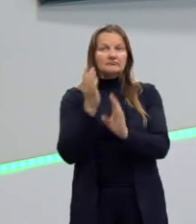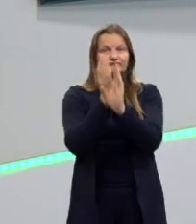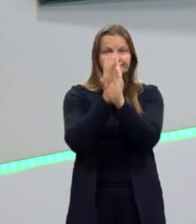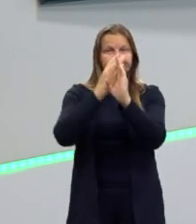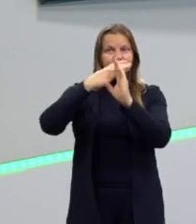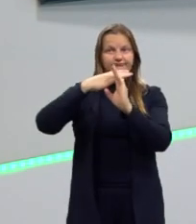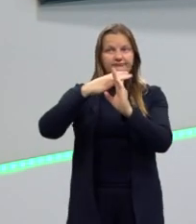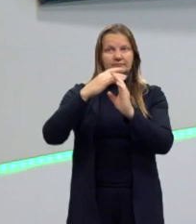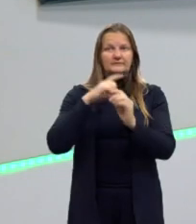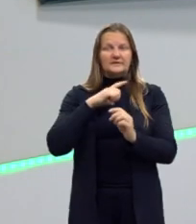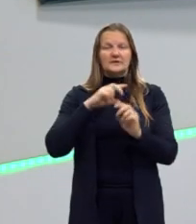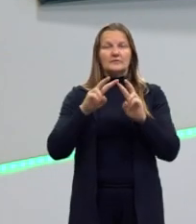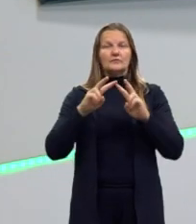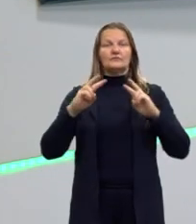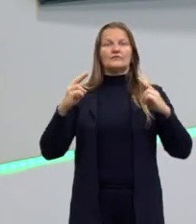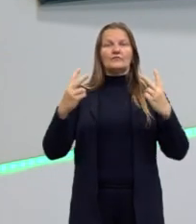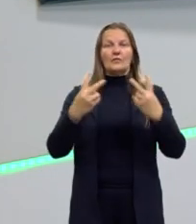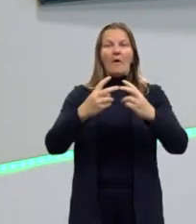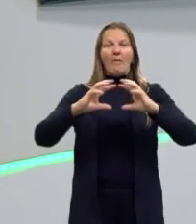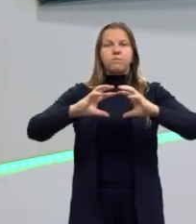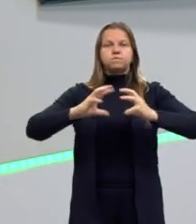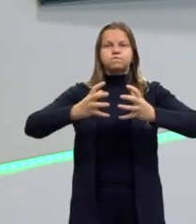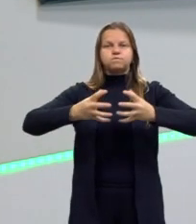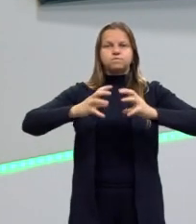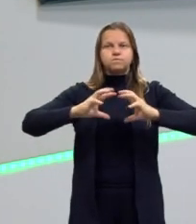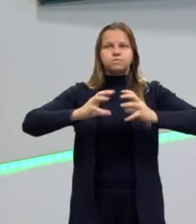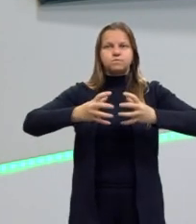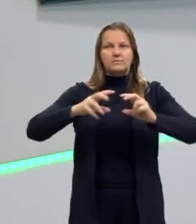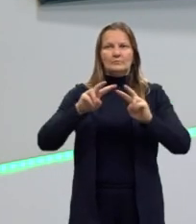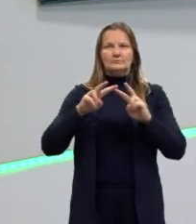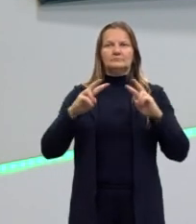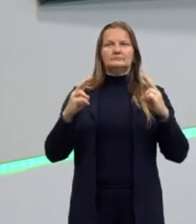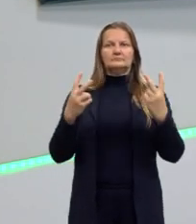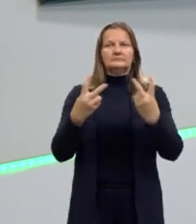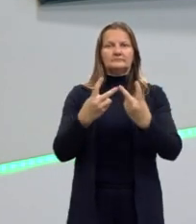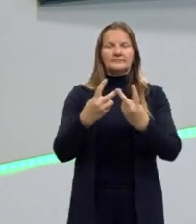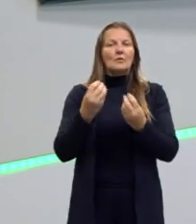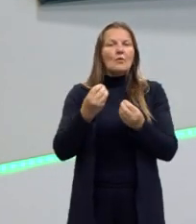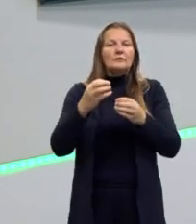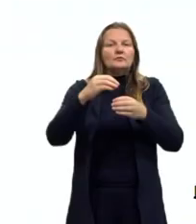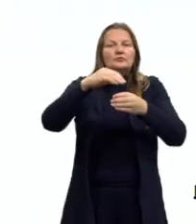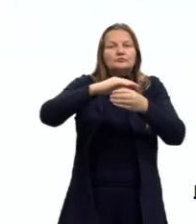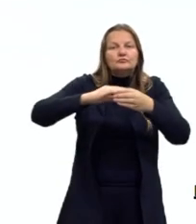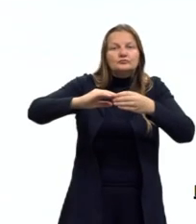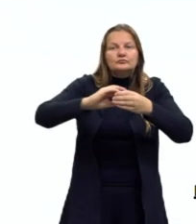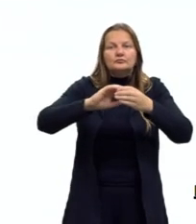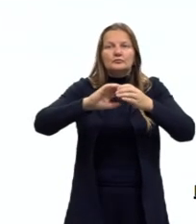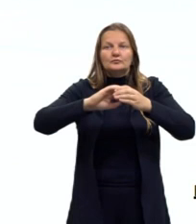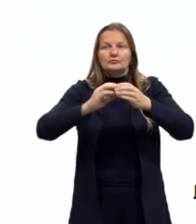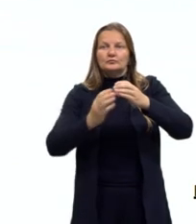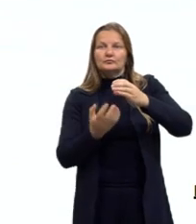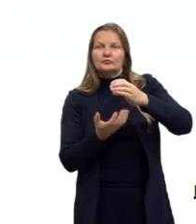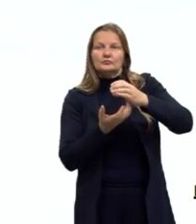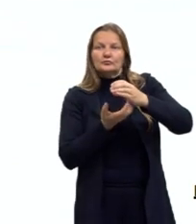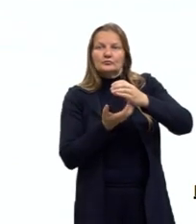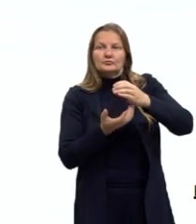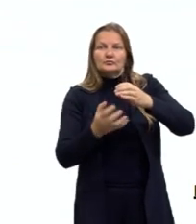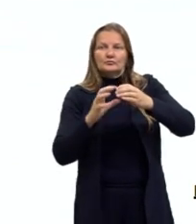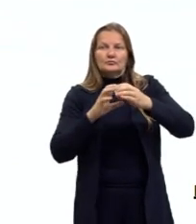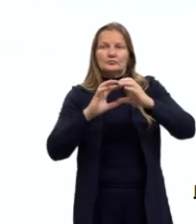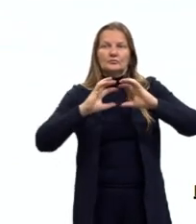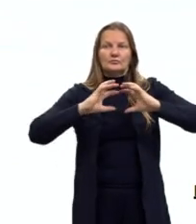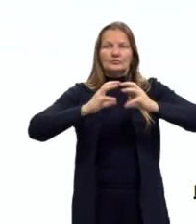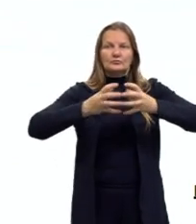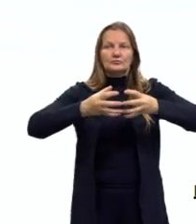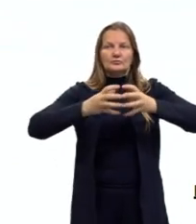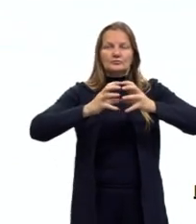nós sempre fazemos associação com volume. Ou quanto que eu preciso para preencher aquele sólido que eu tenho. E aí entra uma